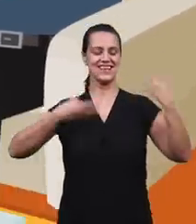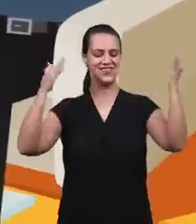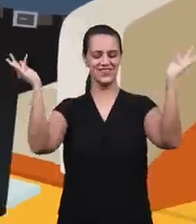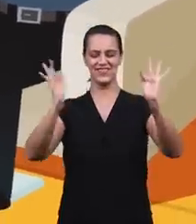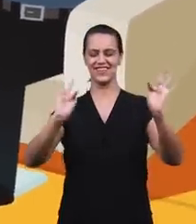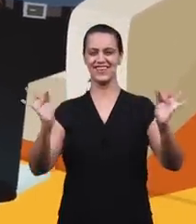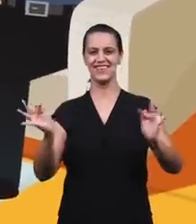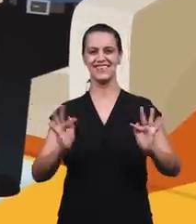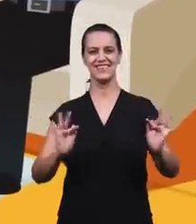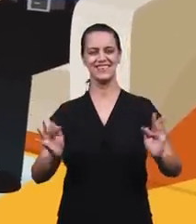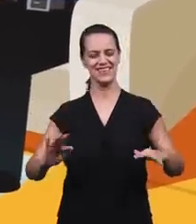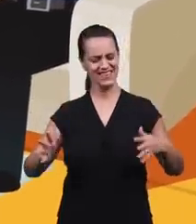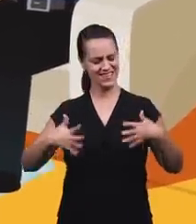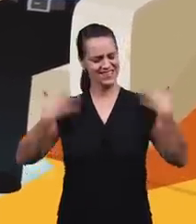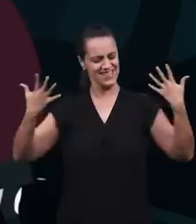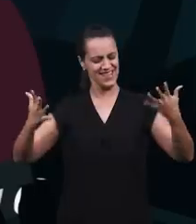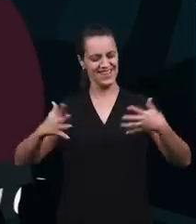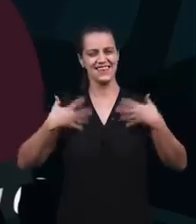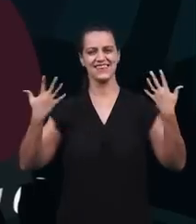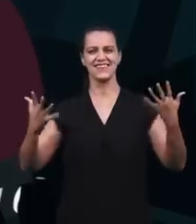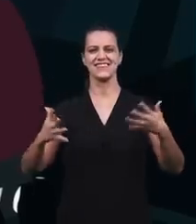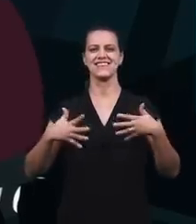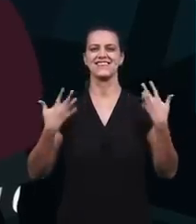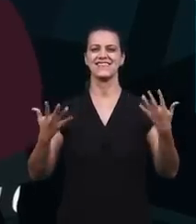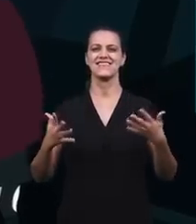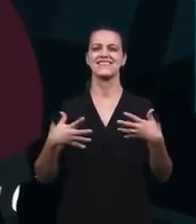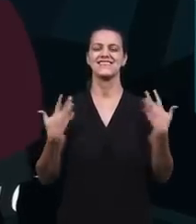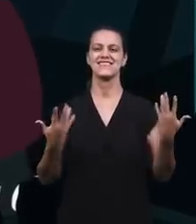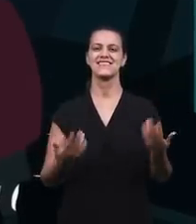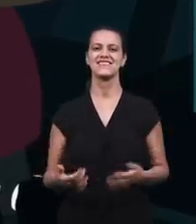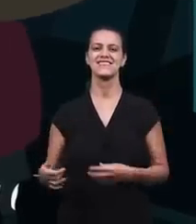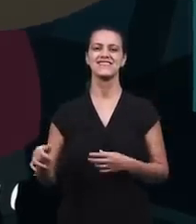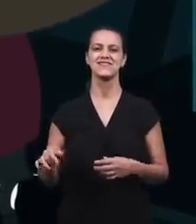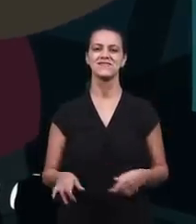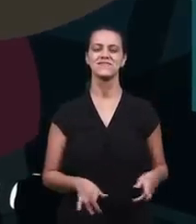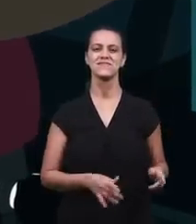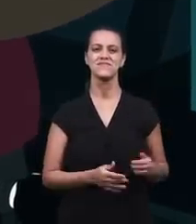Alegra a alma Alegra o coração